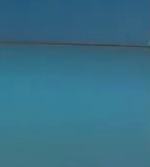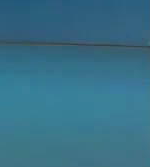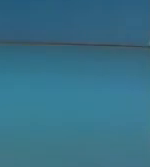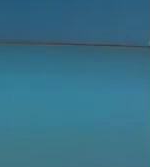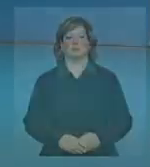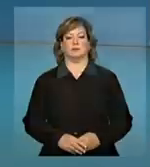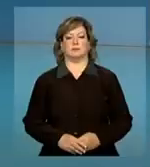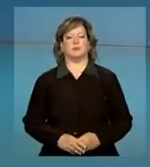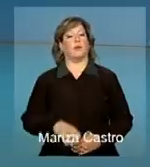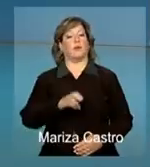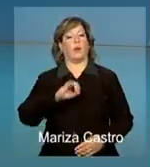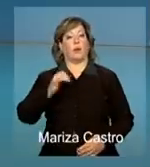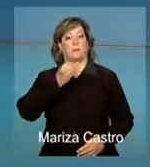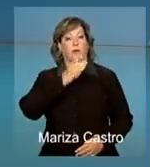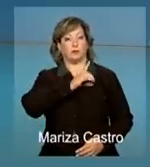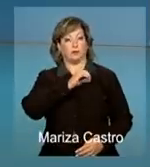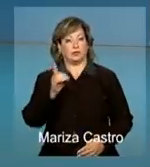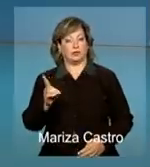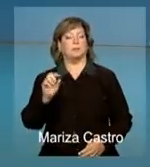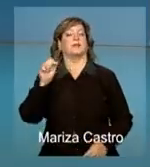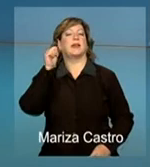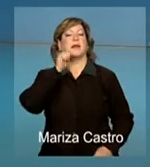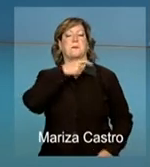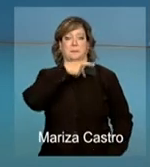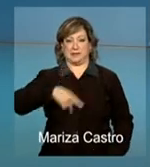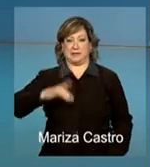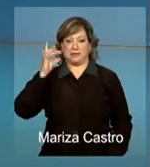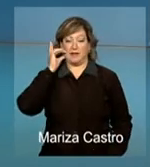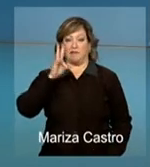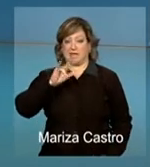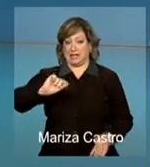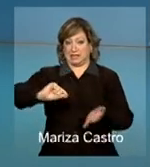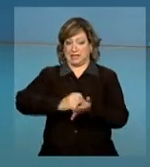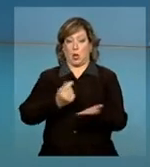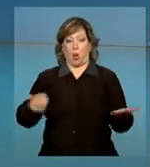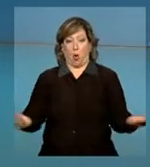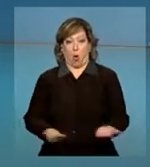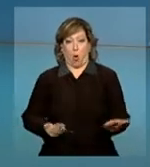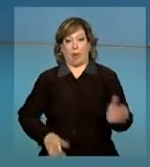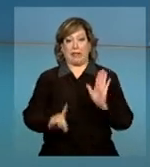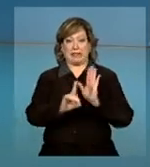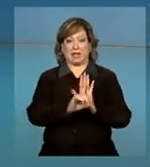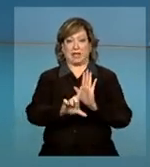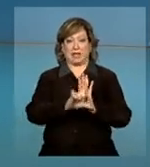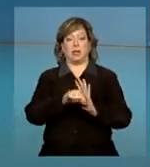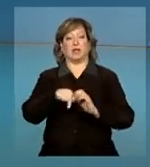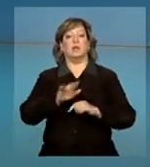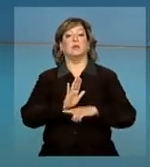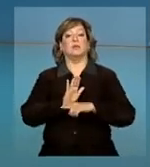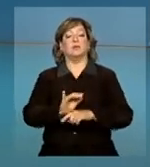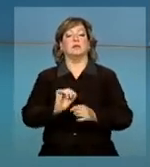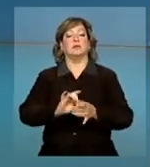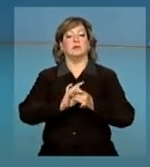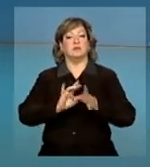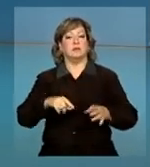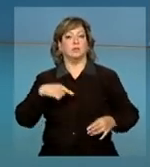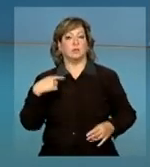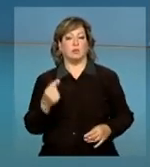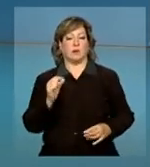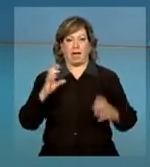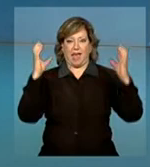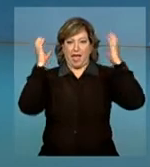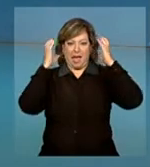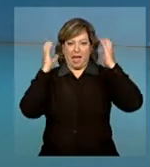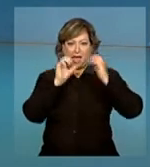Olá, bom dia. A presidenta Dilma Rousseff vai assinar hoje o decreto que permite a migração das emissoras de rádio